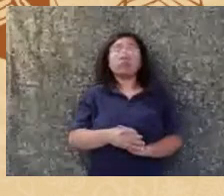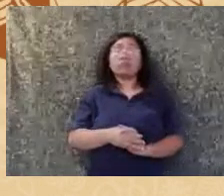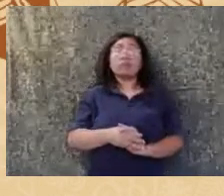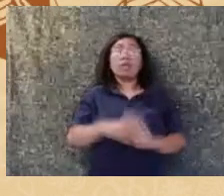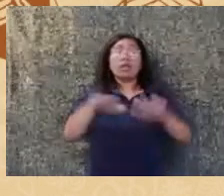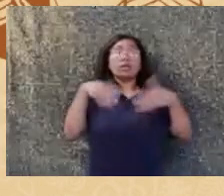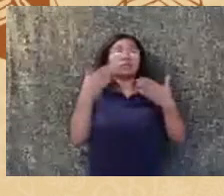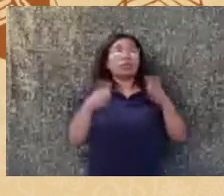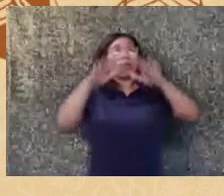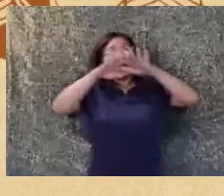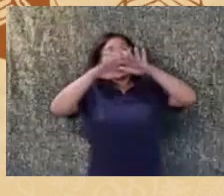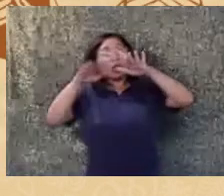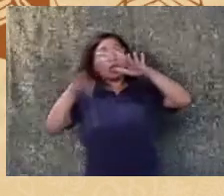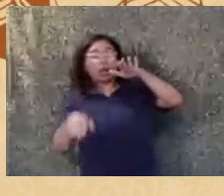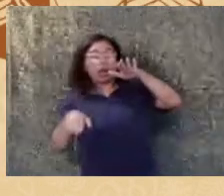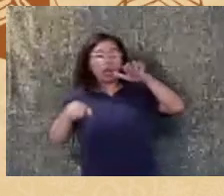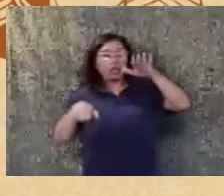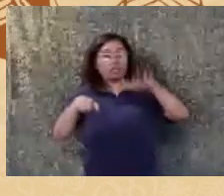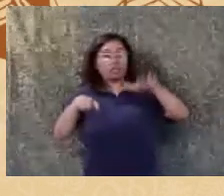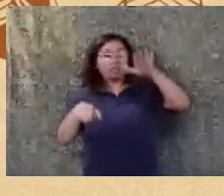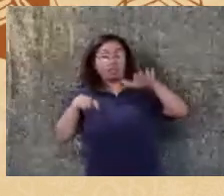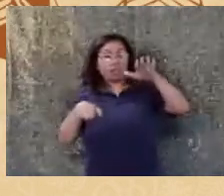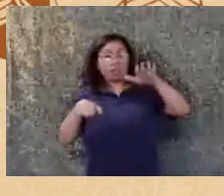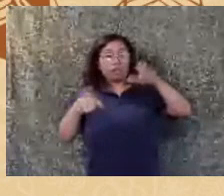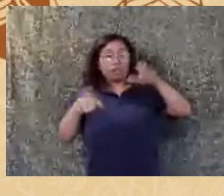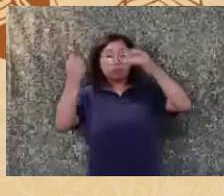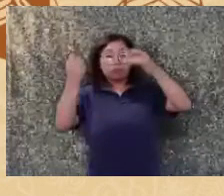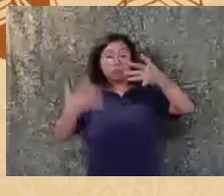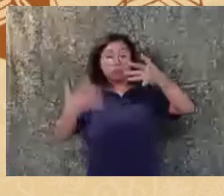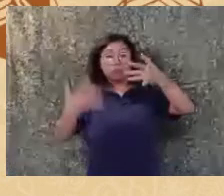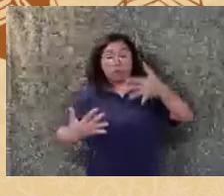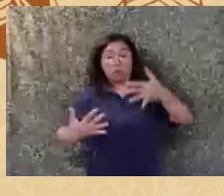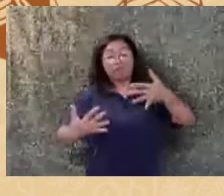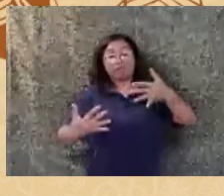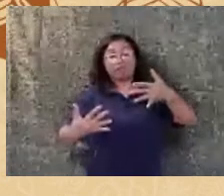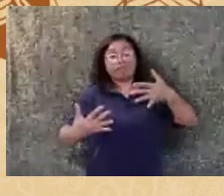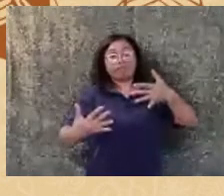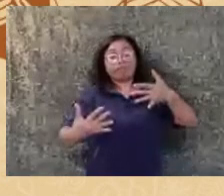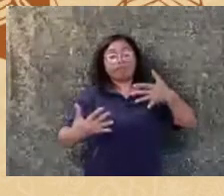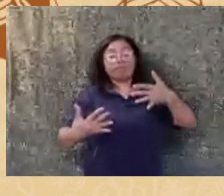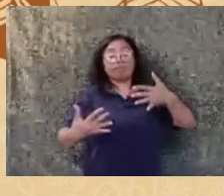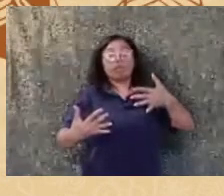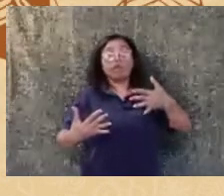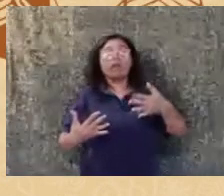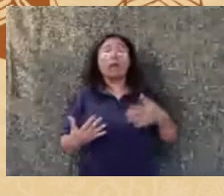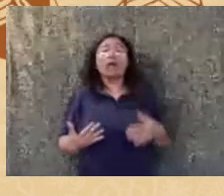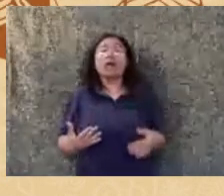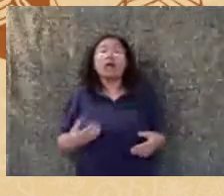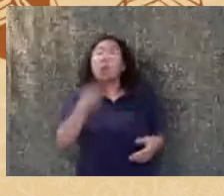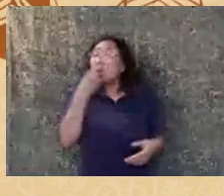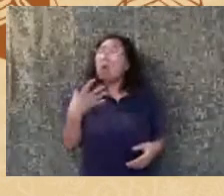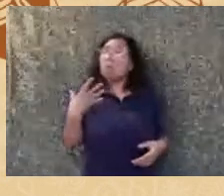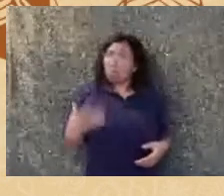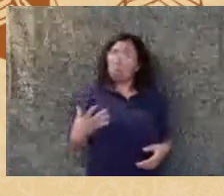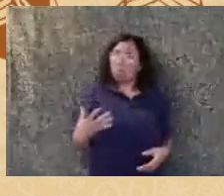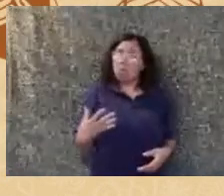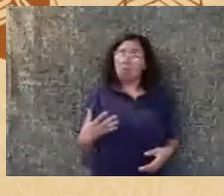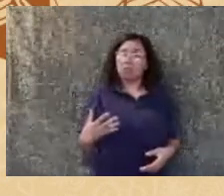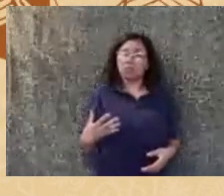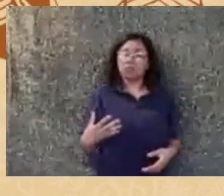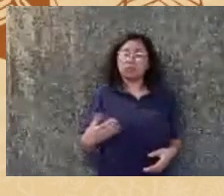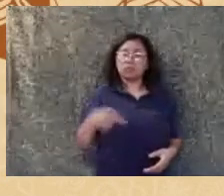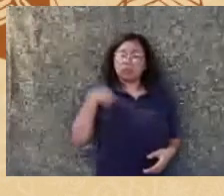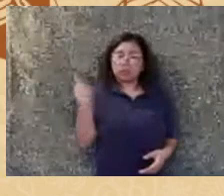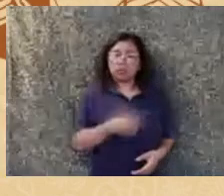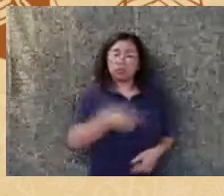entre esses dois grupos está ficando cada dia maior e ele complementa no discurso que isso é bom para a economia está certo?